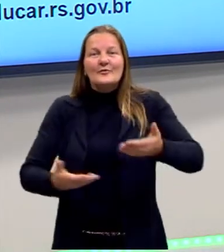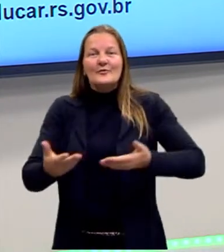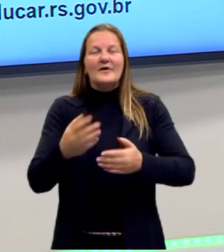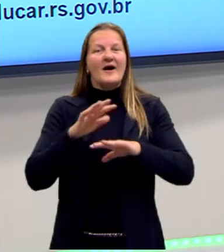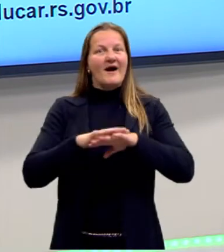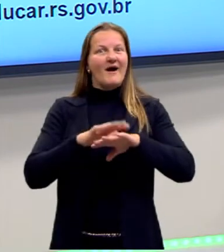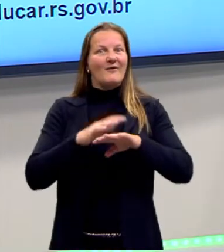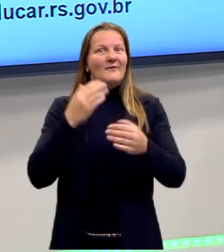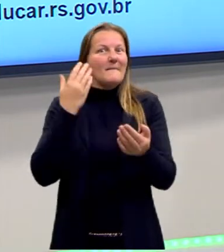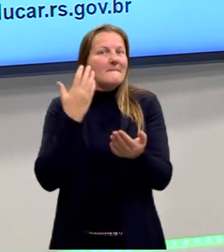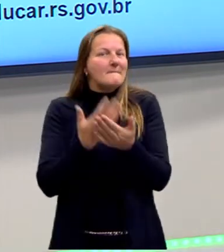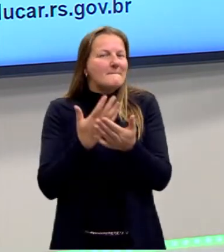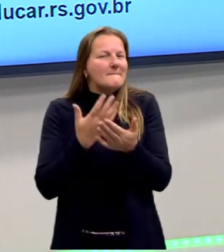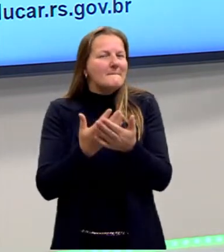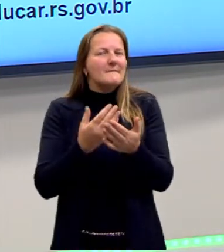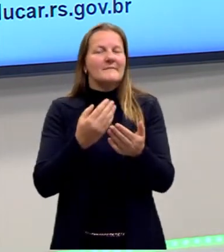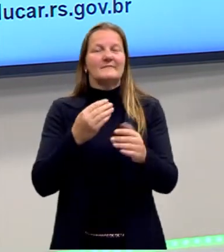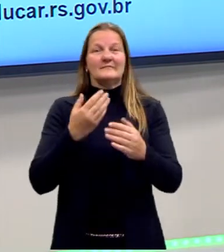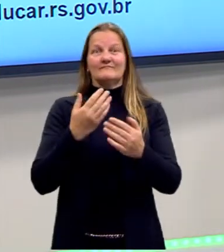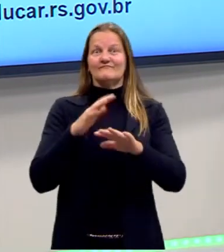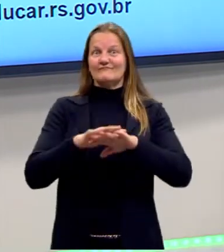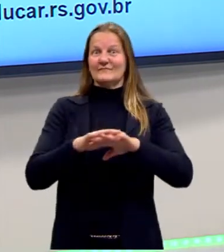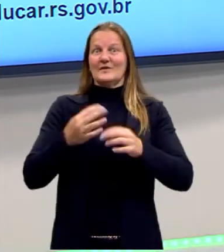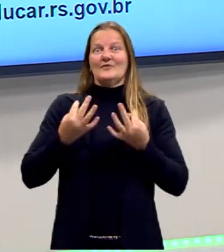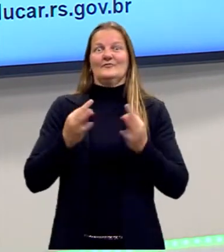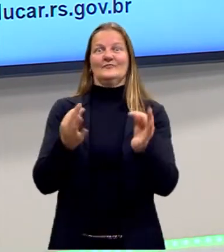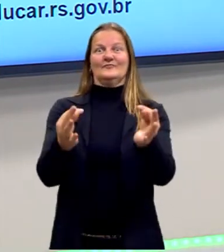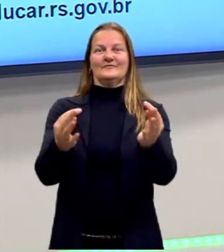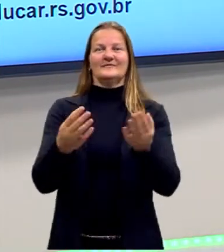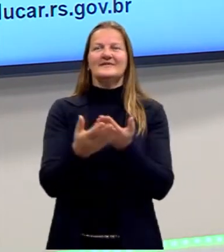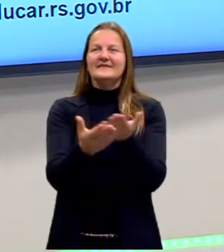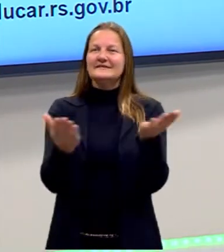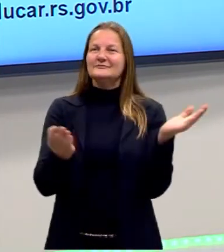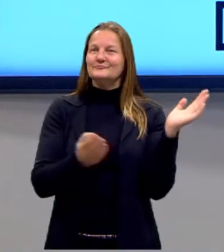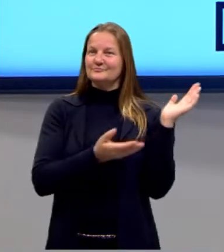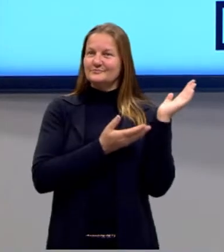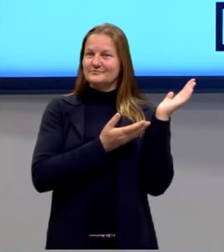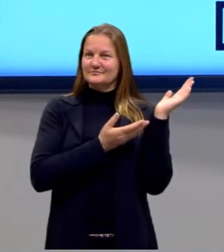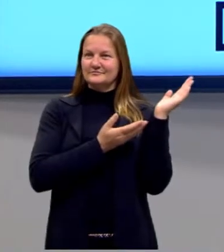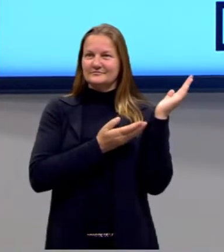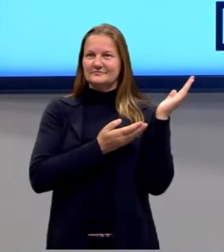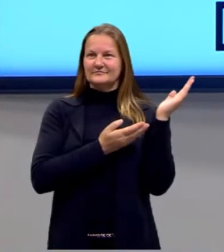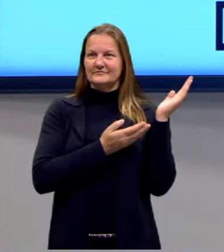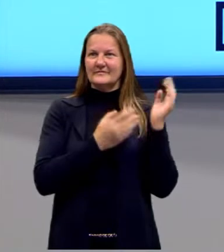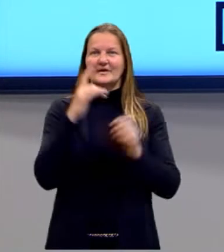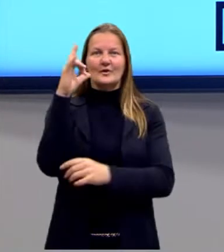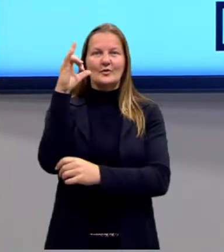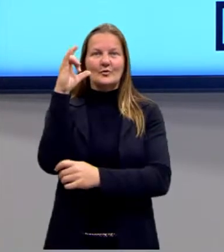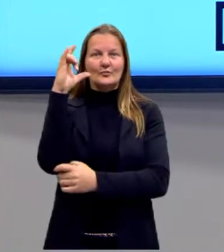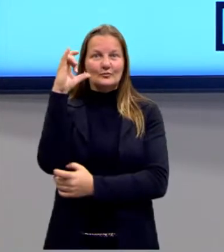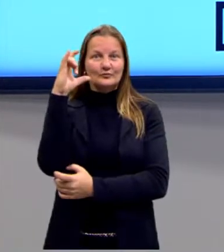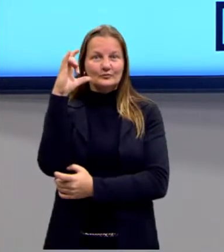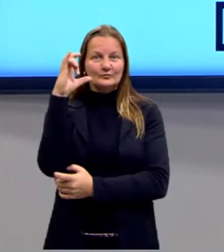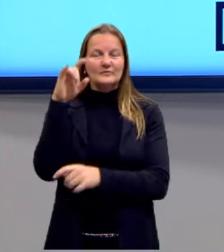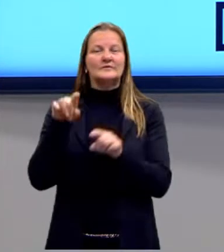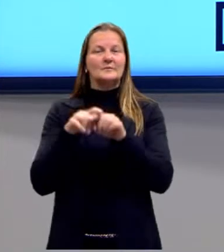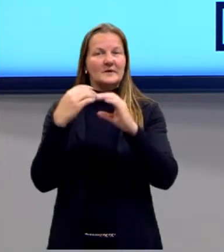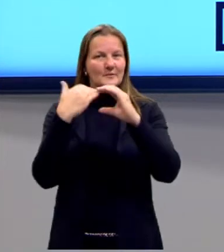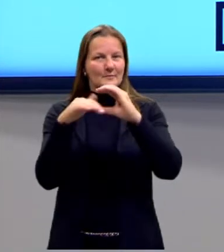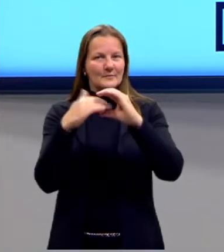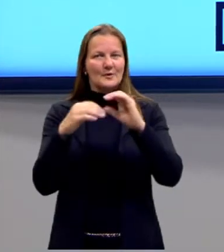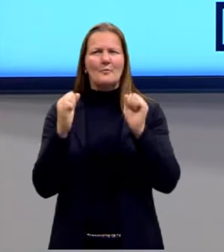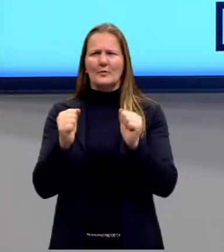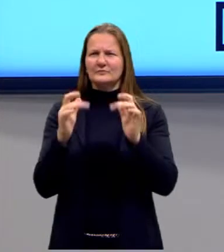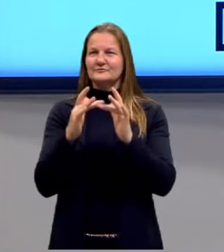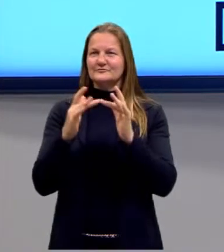uma aula de matemática e suas tecnologias. Deixo aqui para vocês então o Instagram e o e-mail se quiserem entrar